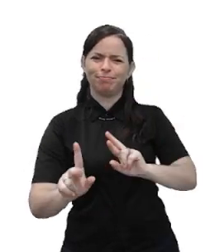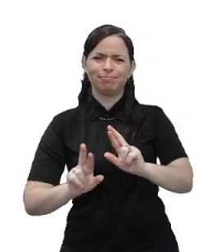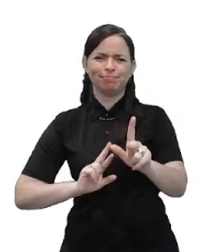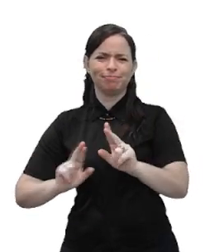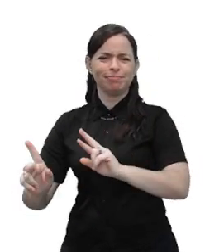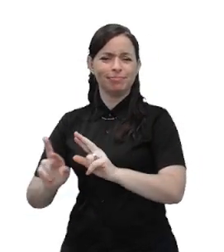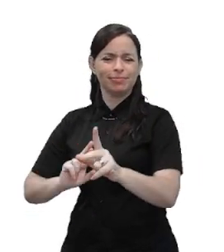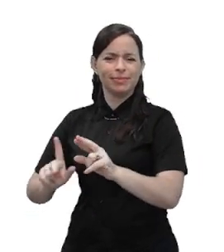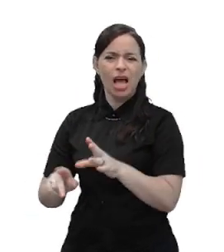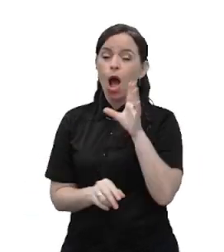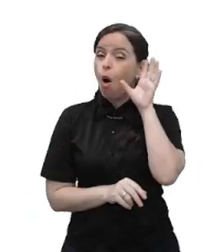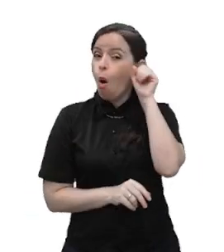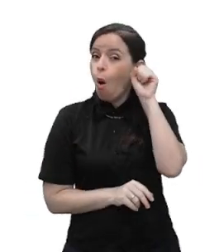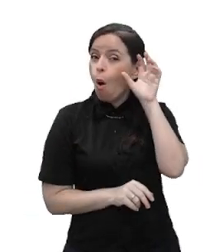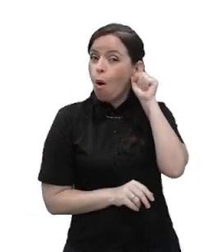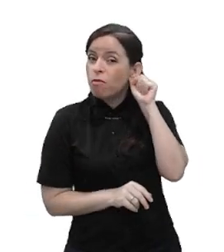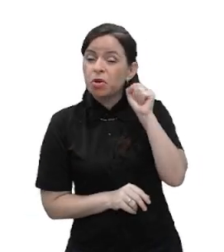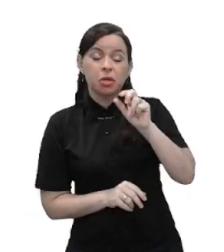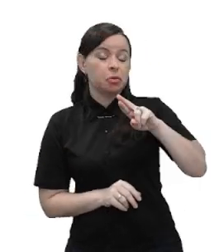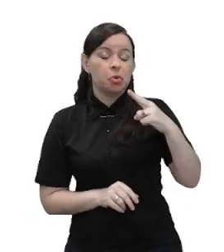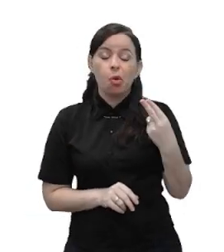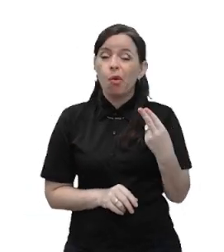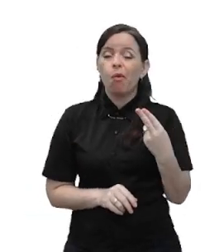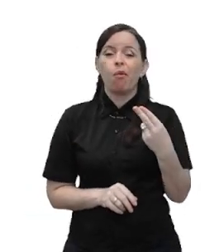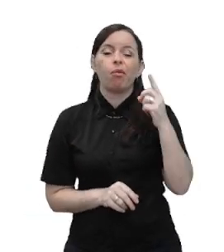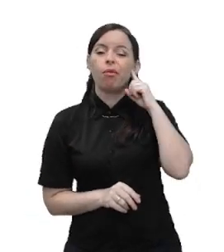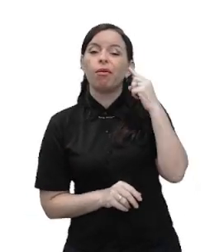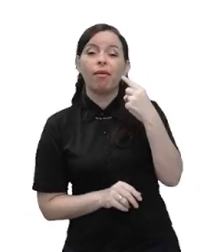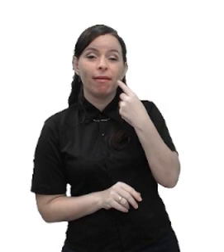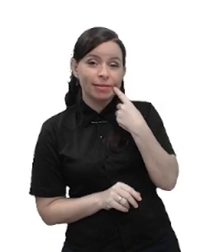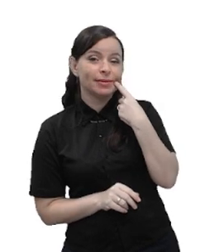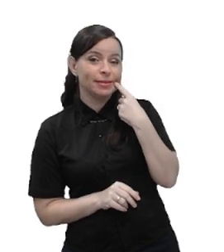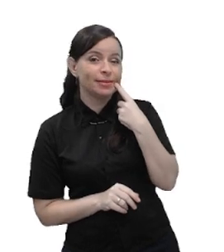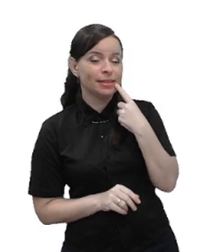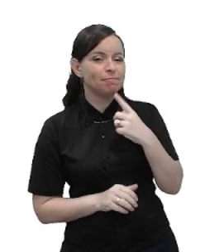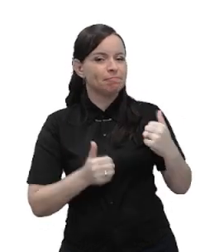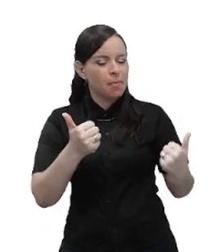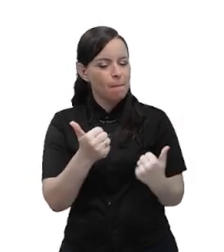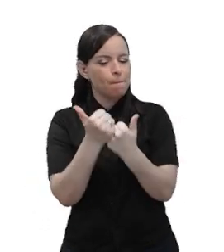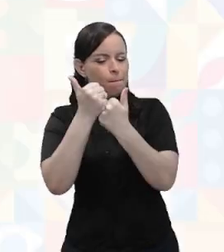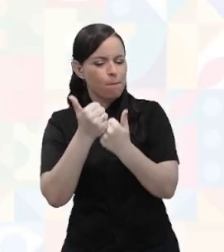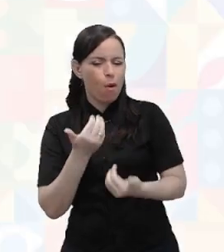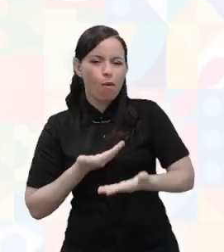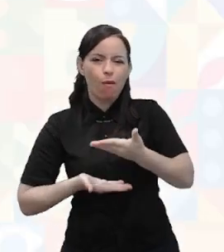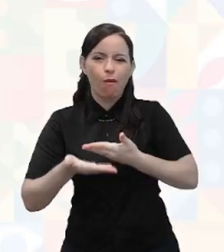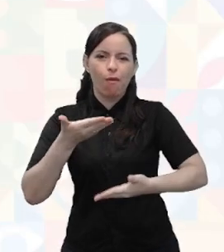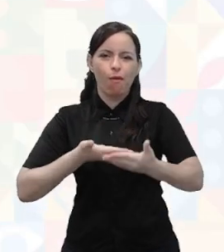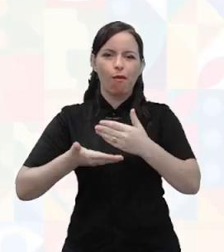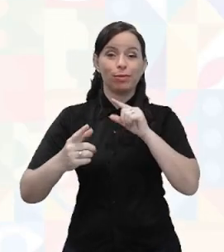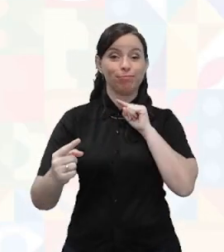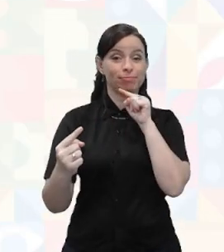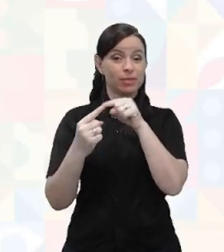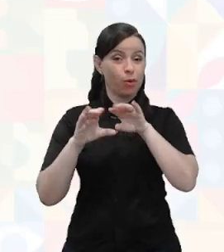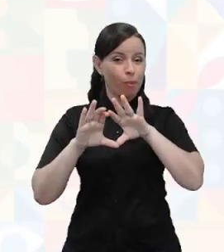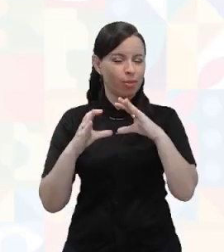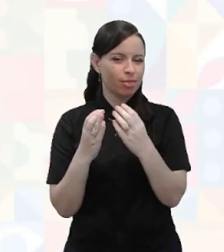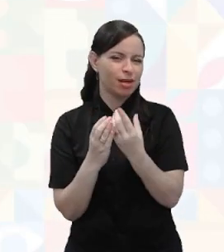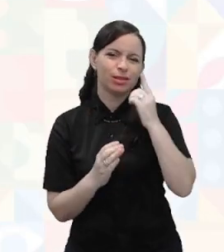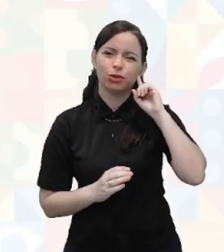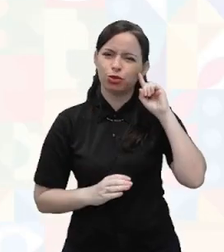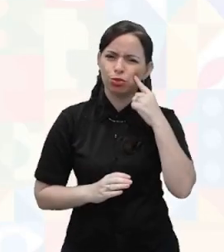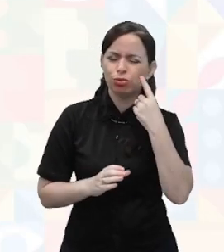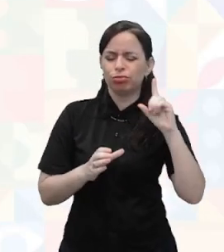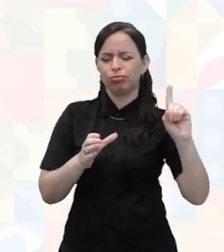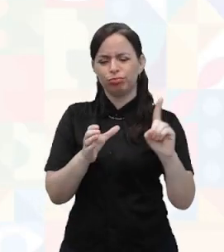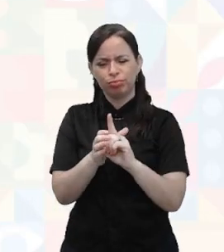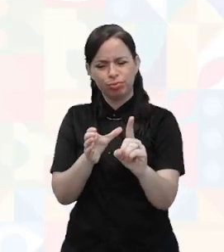surdos, mas que apoiam os objetivos da comunidade surda. Em síntese, pode incluir pessoas ouvintes e surdas que estão